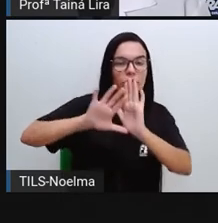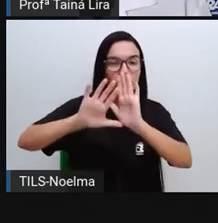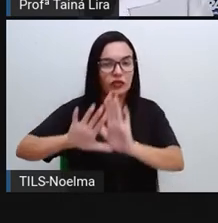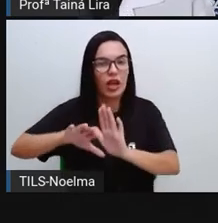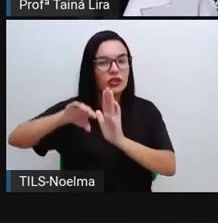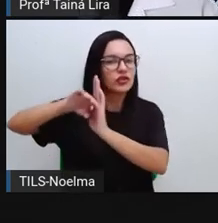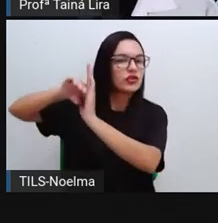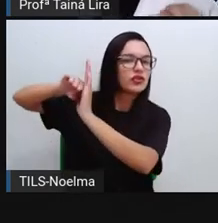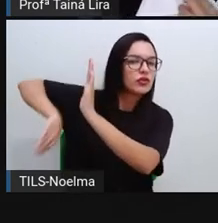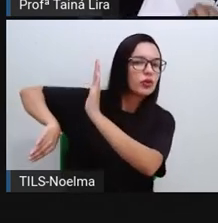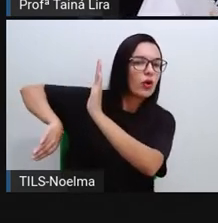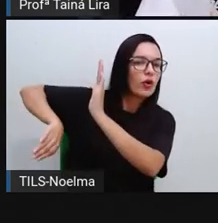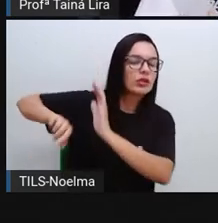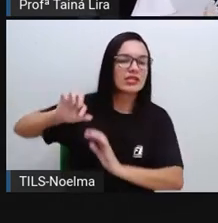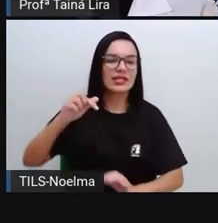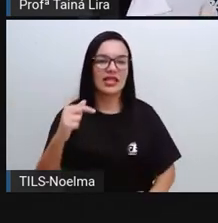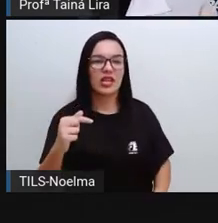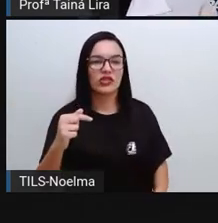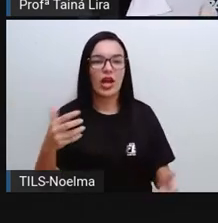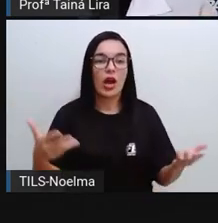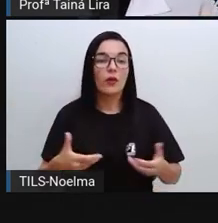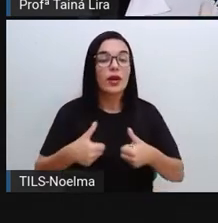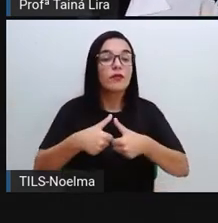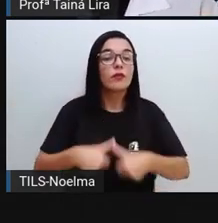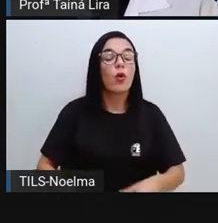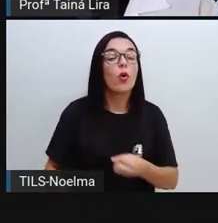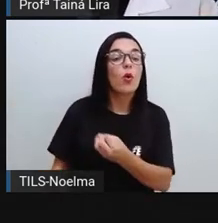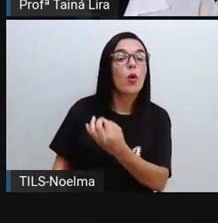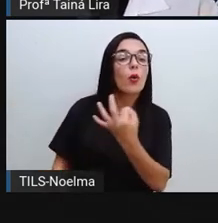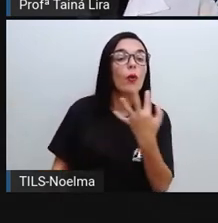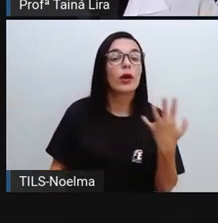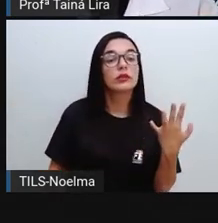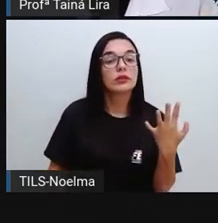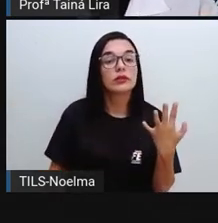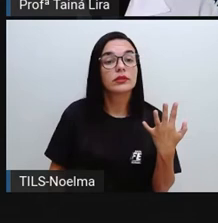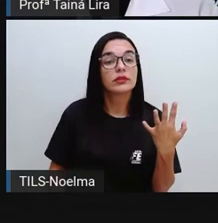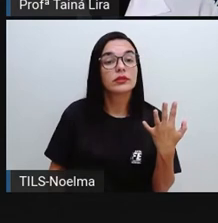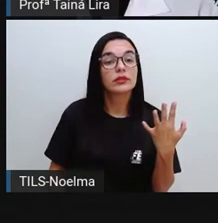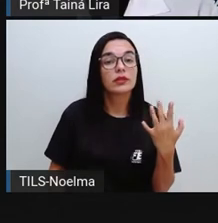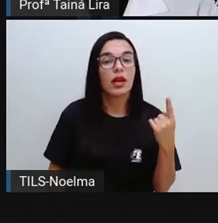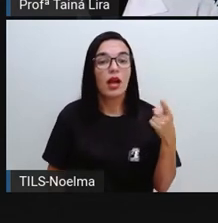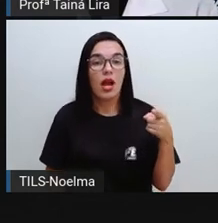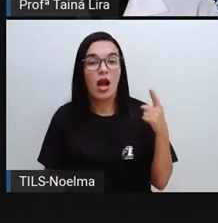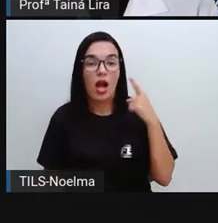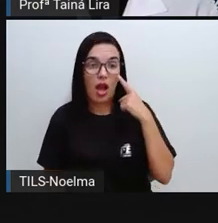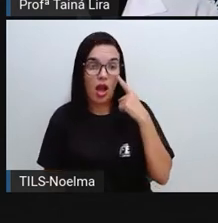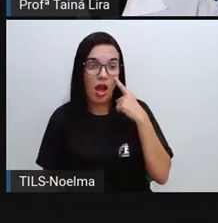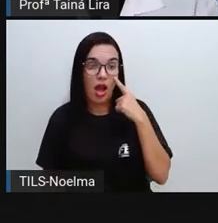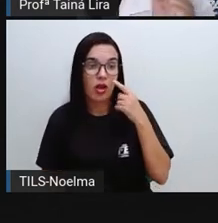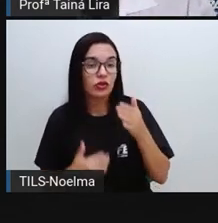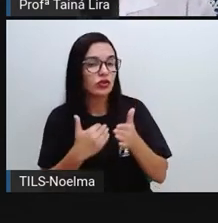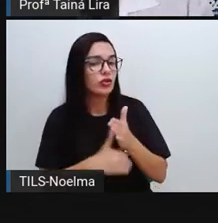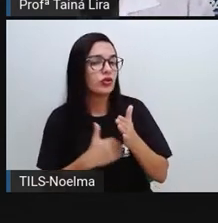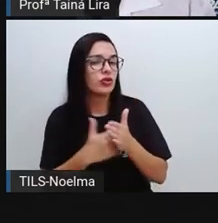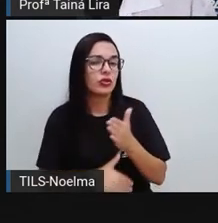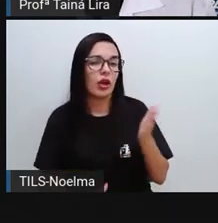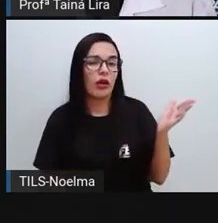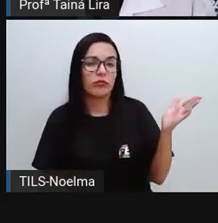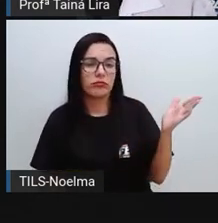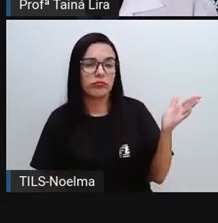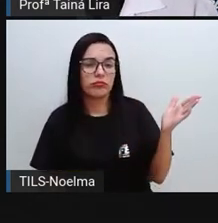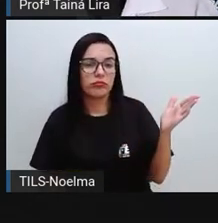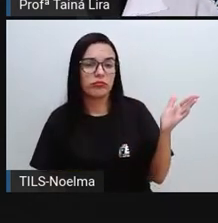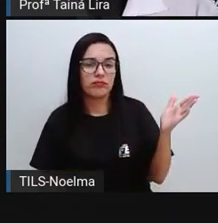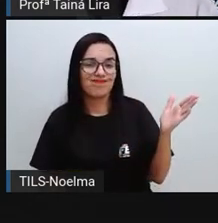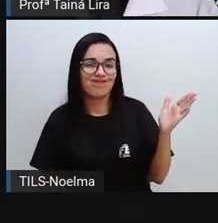7. Então, pra saber com quantos pães ela ficou, vamos contar os palitinhos aqui, ó, que restam, que eu não passei o tracinho.